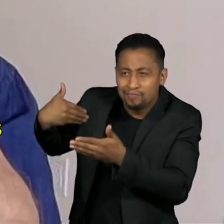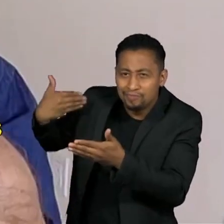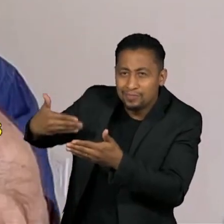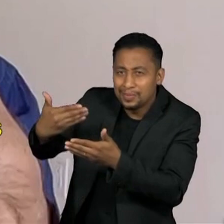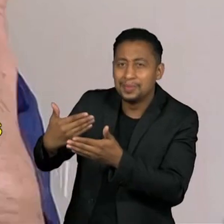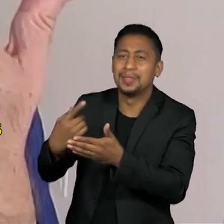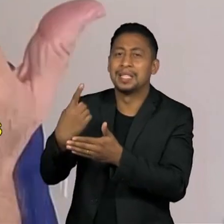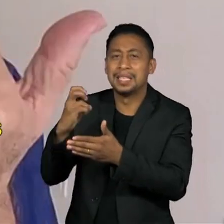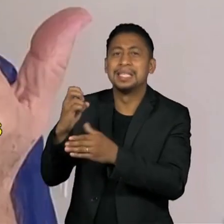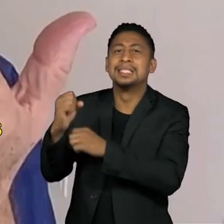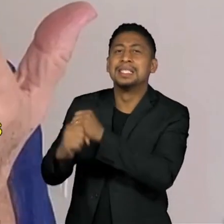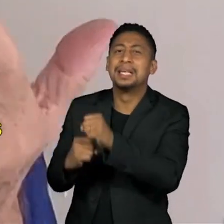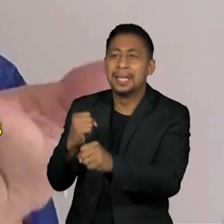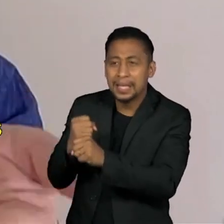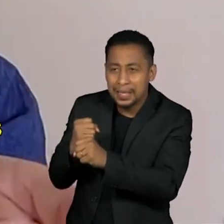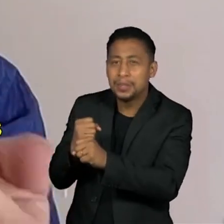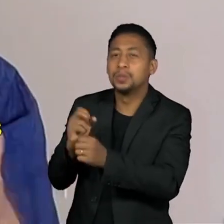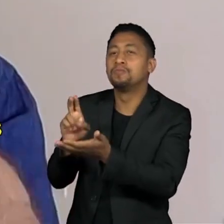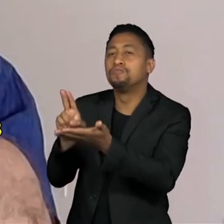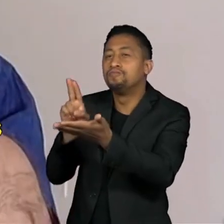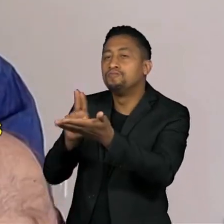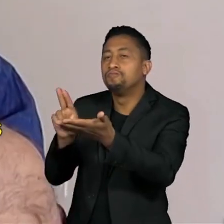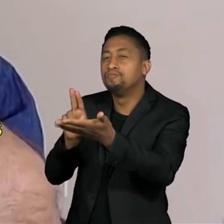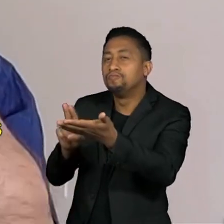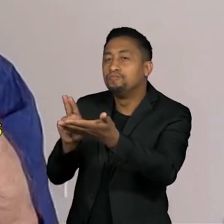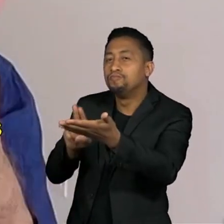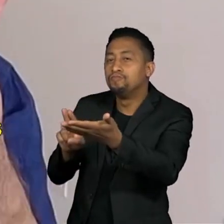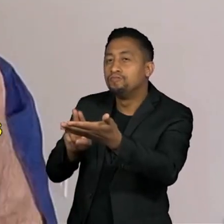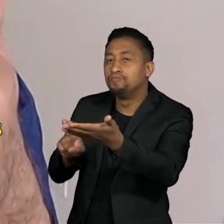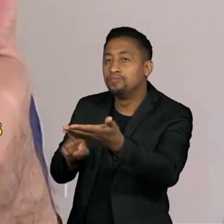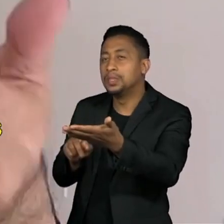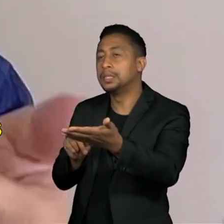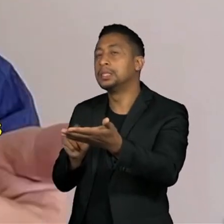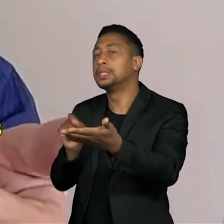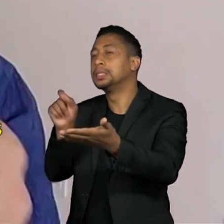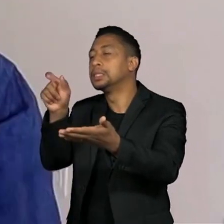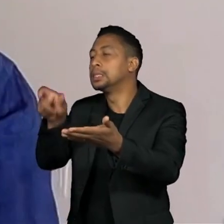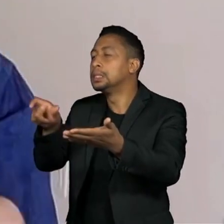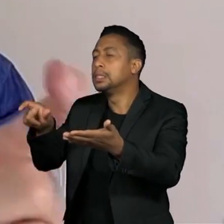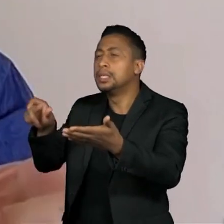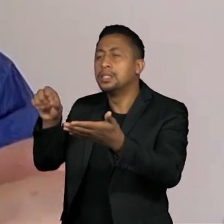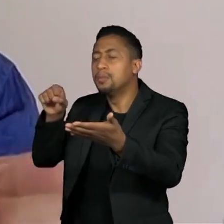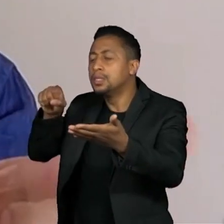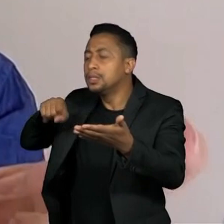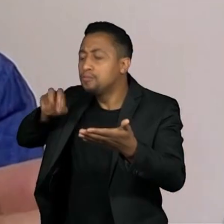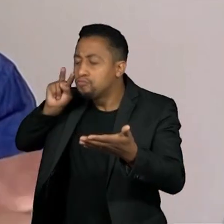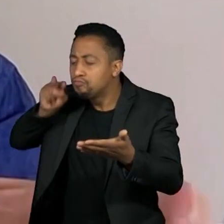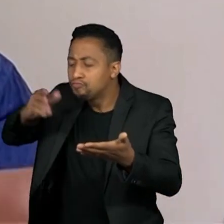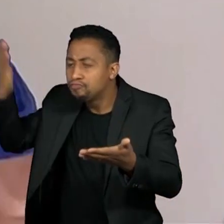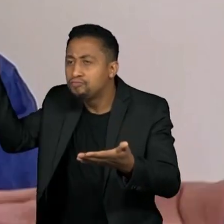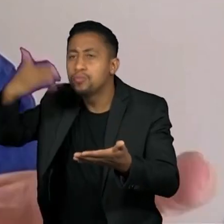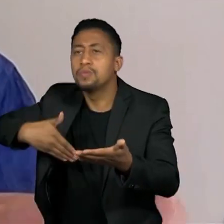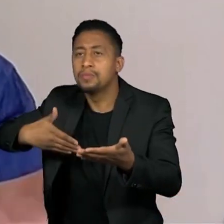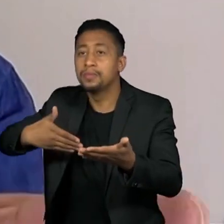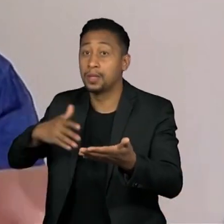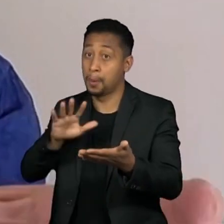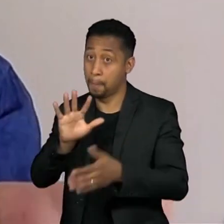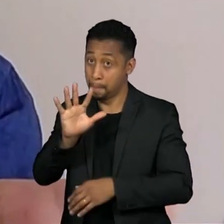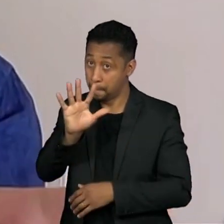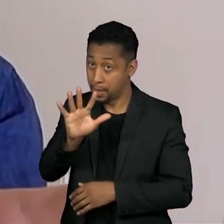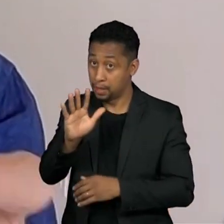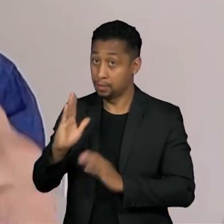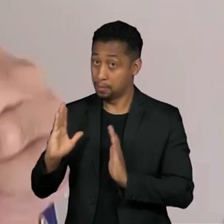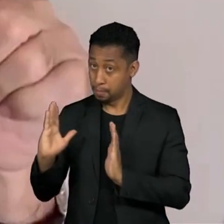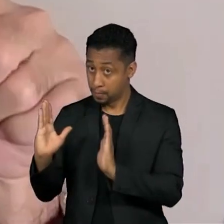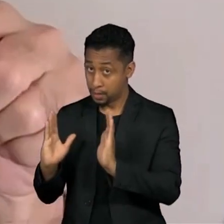Entregamos as provas que queríamos, os nomes de testigos e as provas que queríamos apresentar aos jueces, e tivemos duas semanas de receso, onde não tínhamos